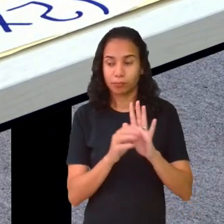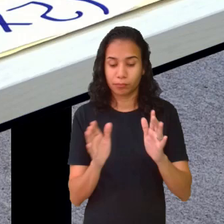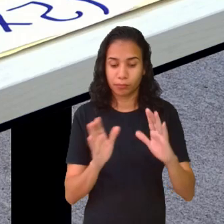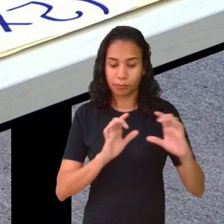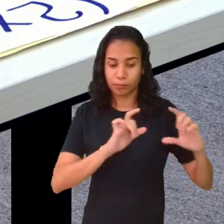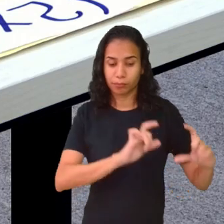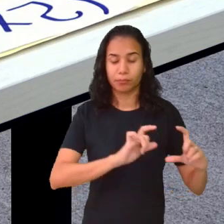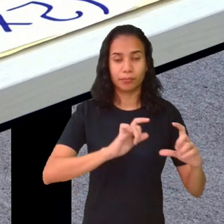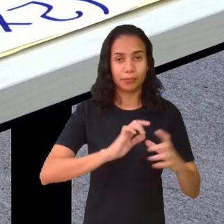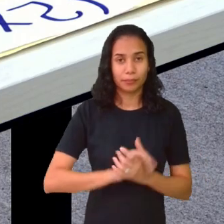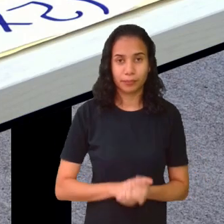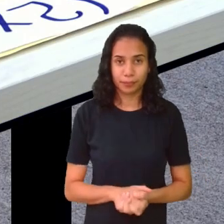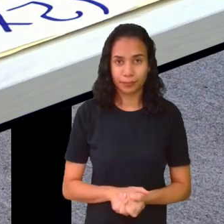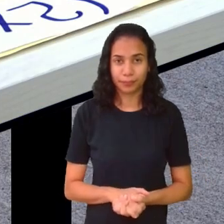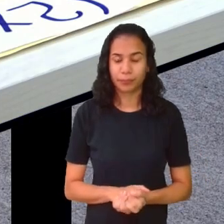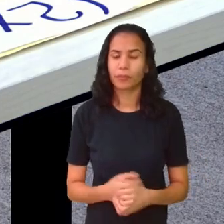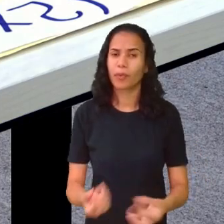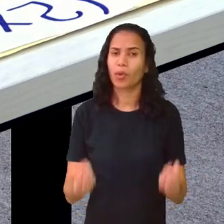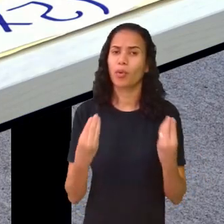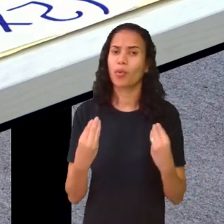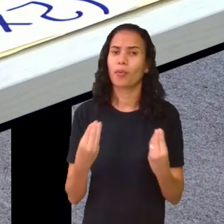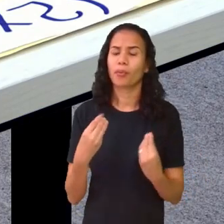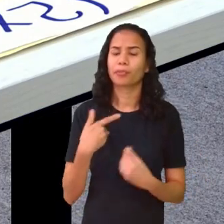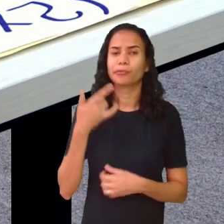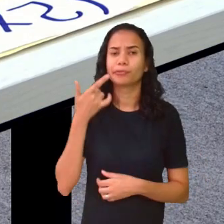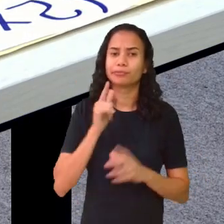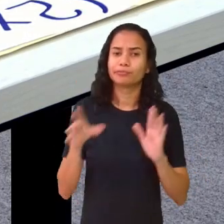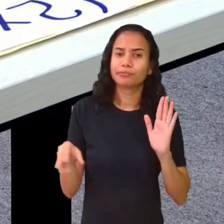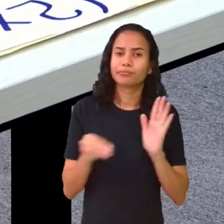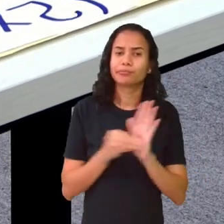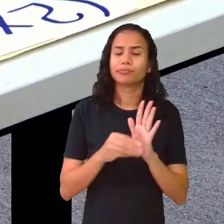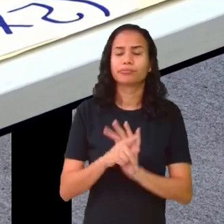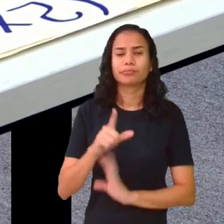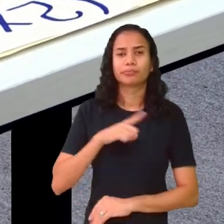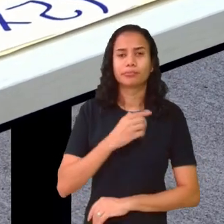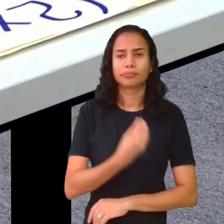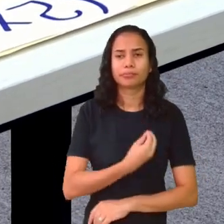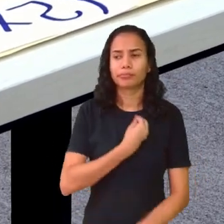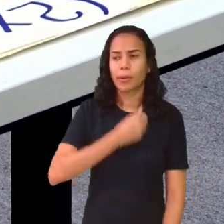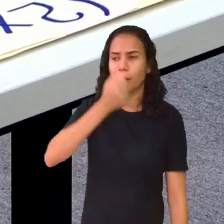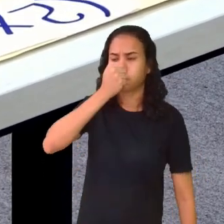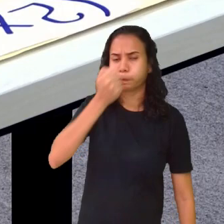lugarzinho. E como é que eu vou preencher, professora, isso aqui?